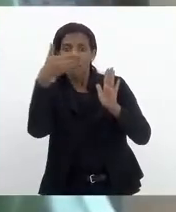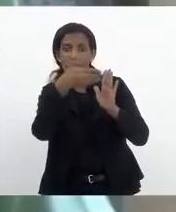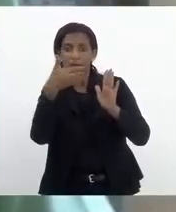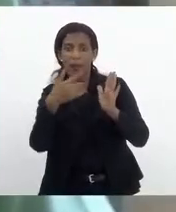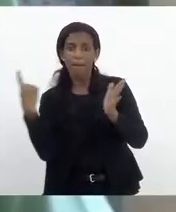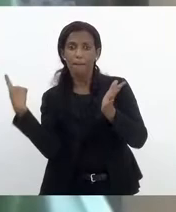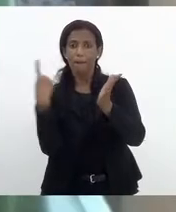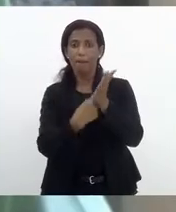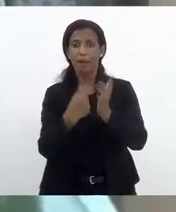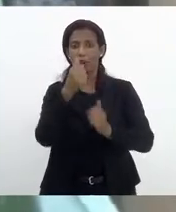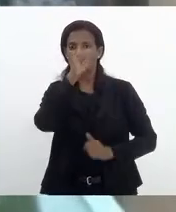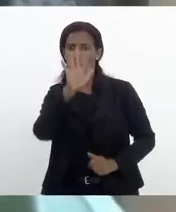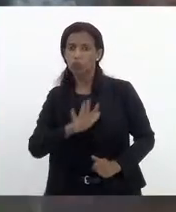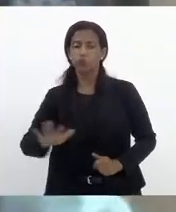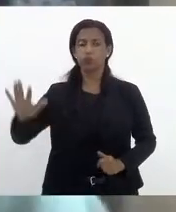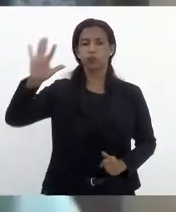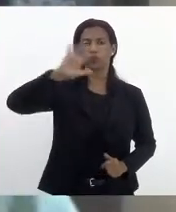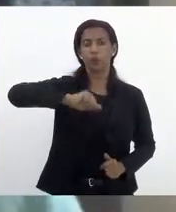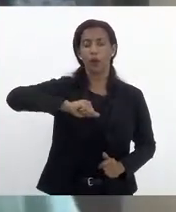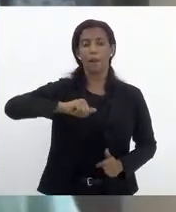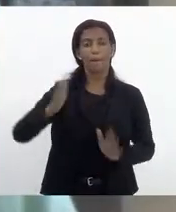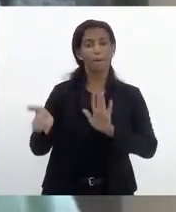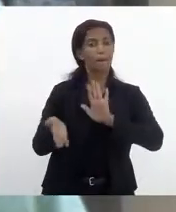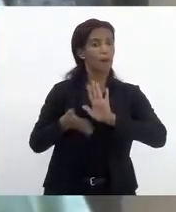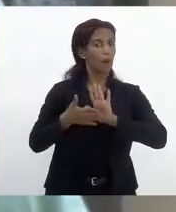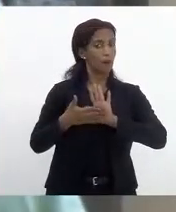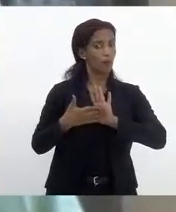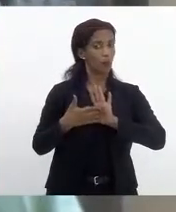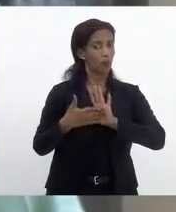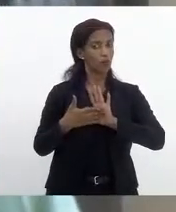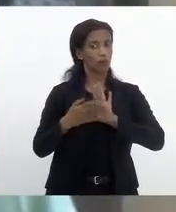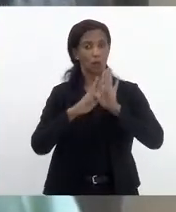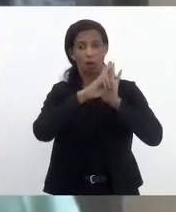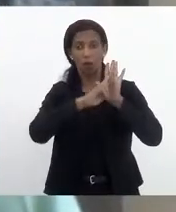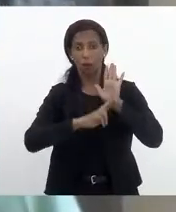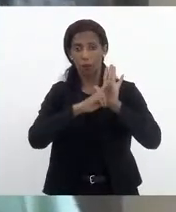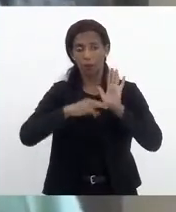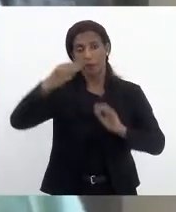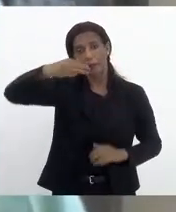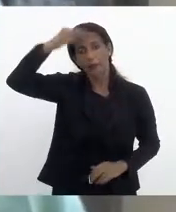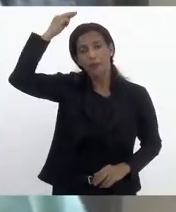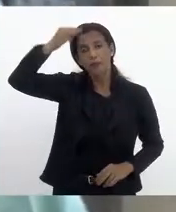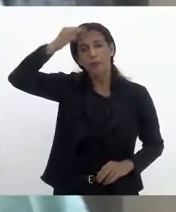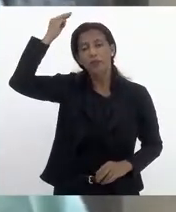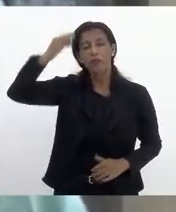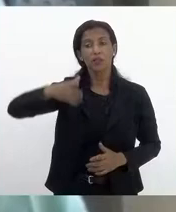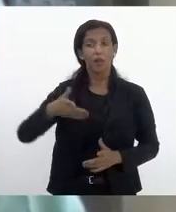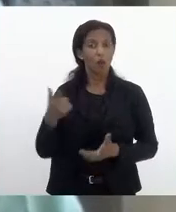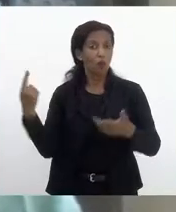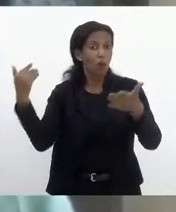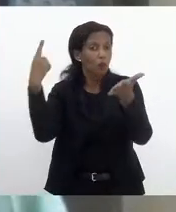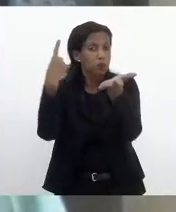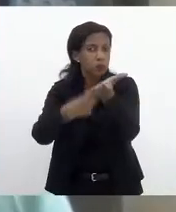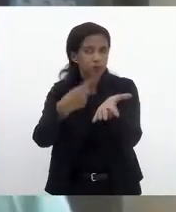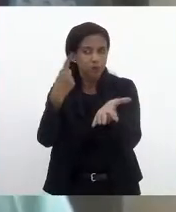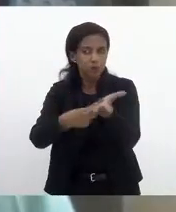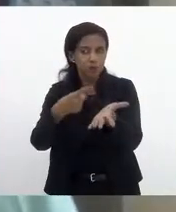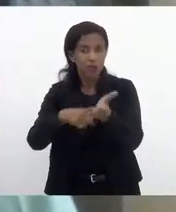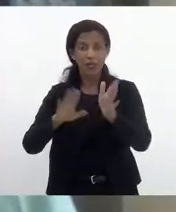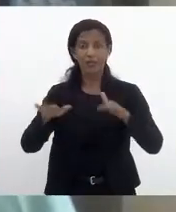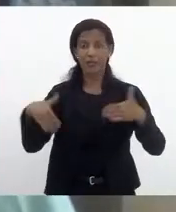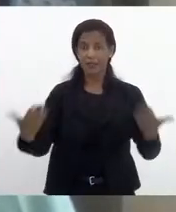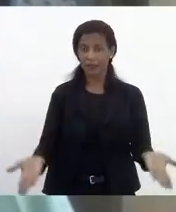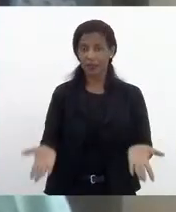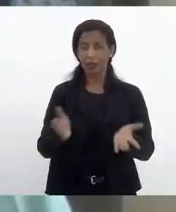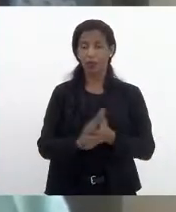Pacto Nacional da Reciclagem, propostas ao relator Márcio Pacheco foram acordadas. Então,